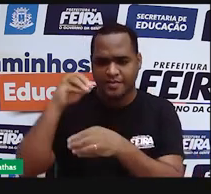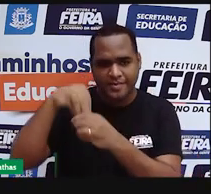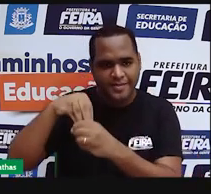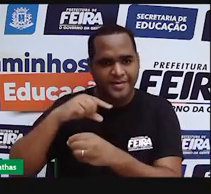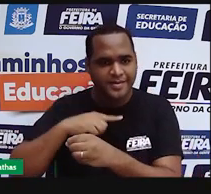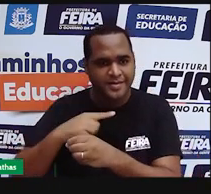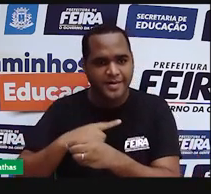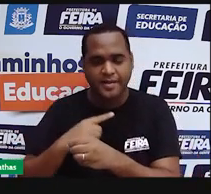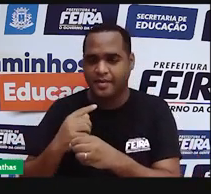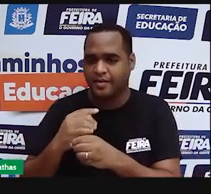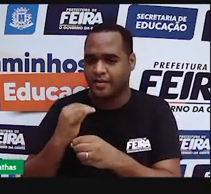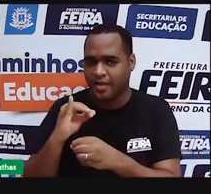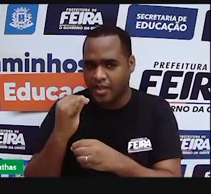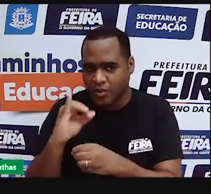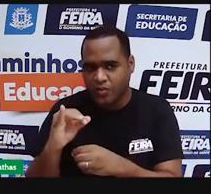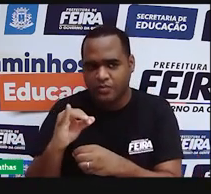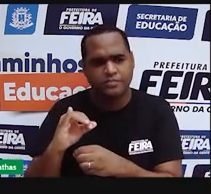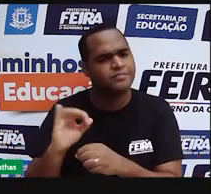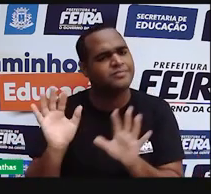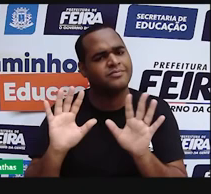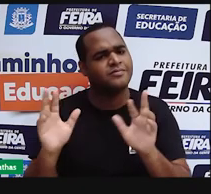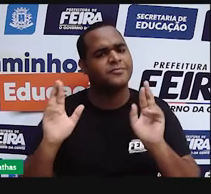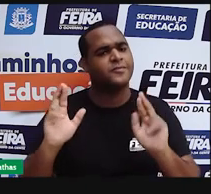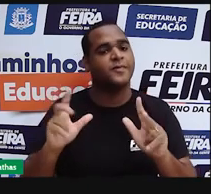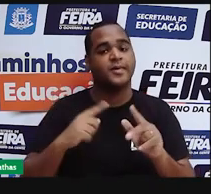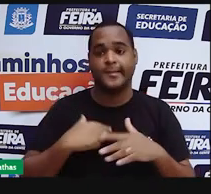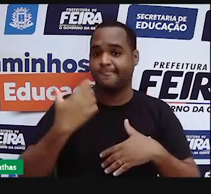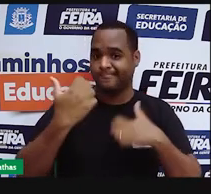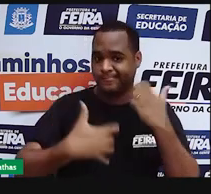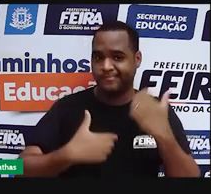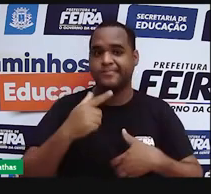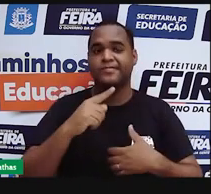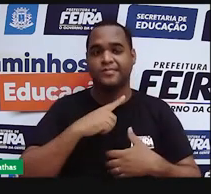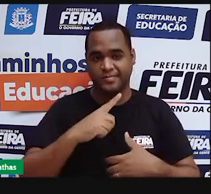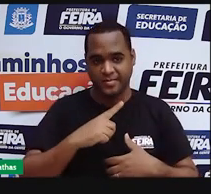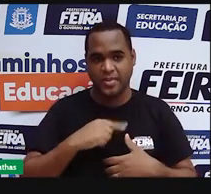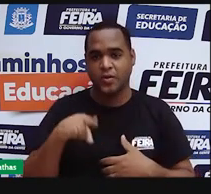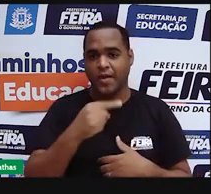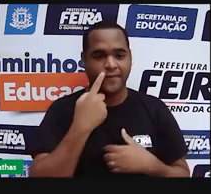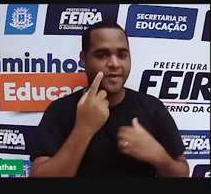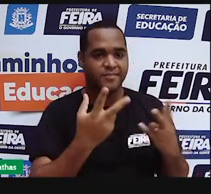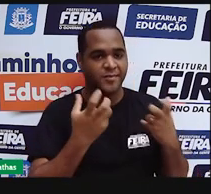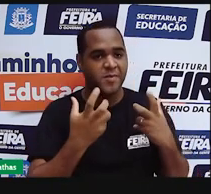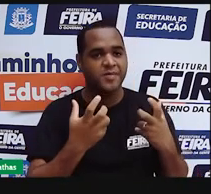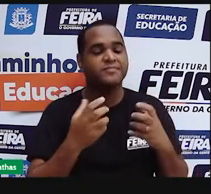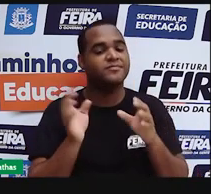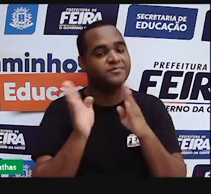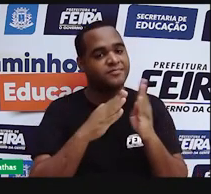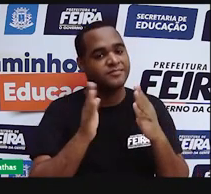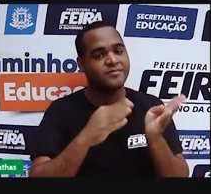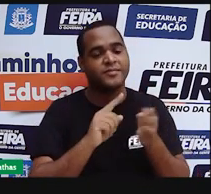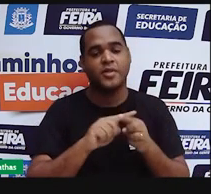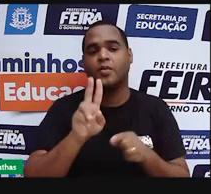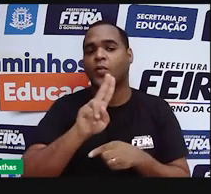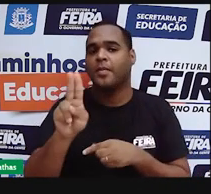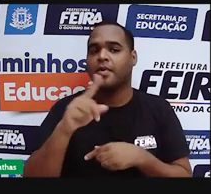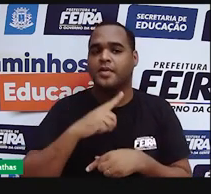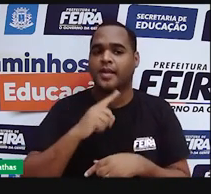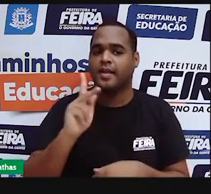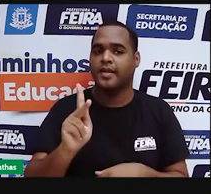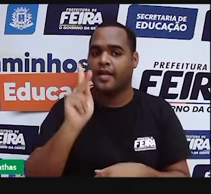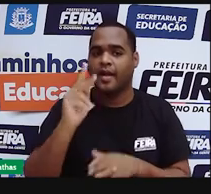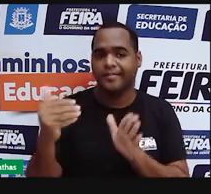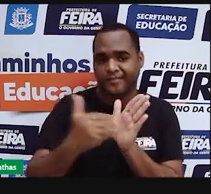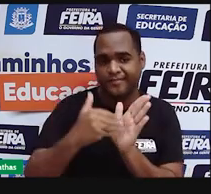nessa eletrosfera, ou então não era aleatoriamente. Tem uma explicação para elas, como a gente já viu. E essas camadas estão nomeadas de